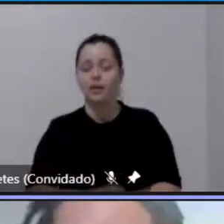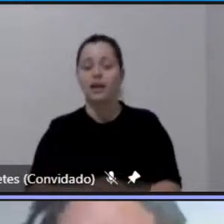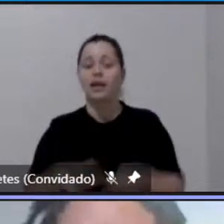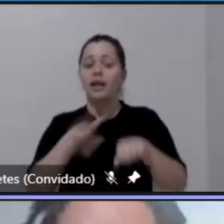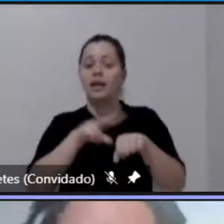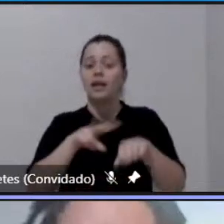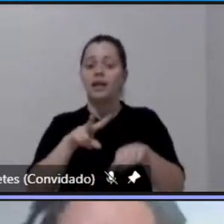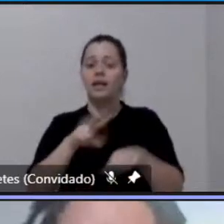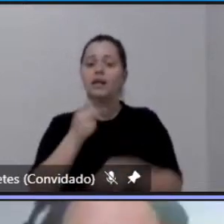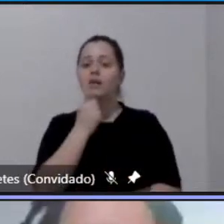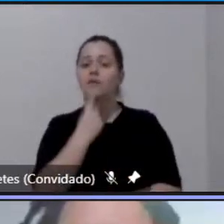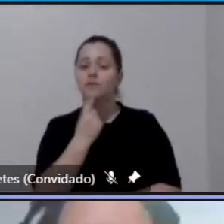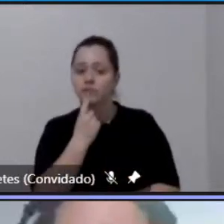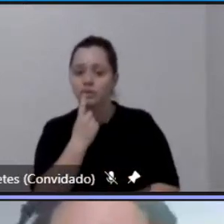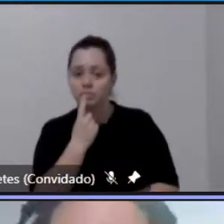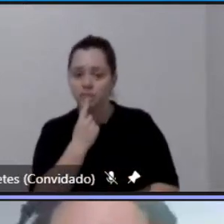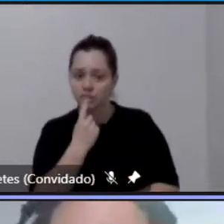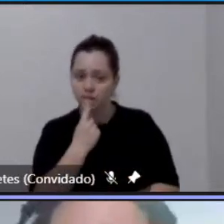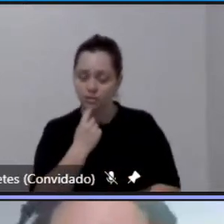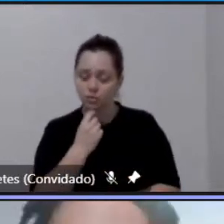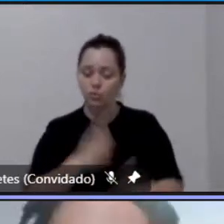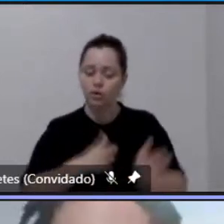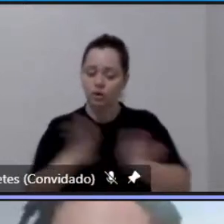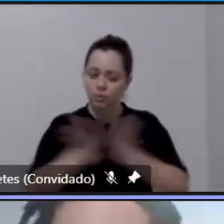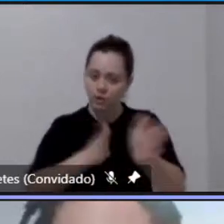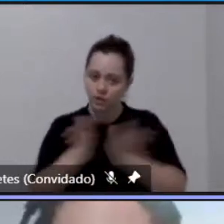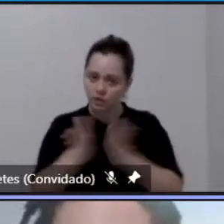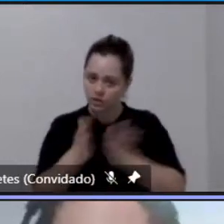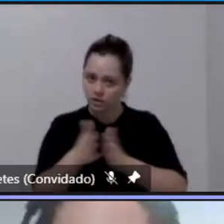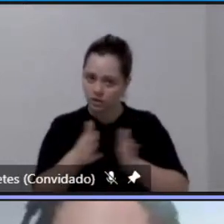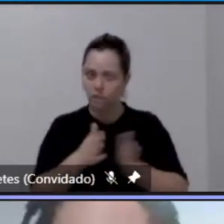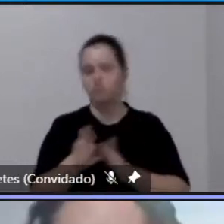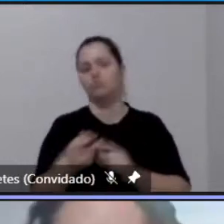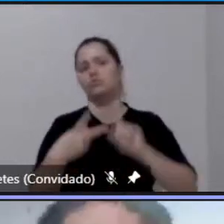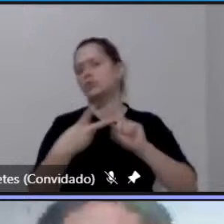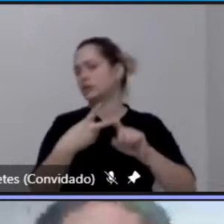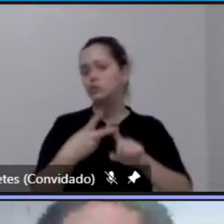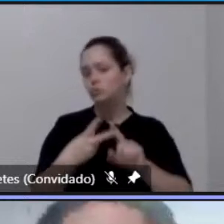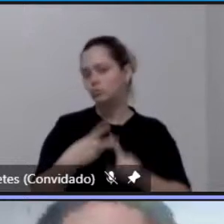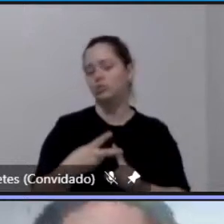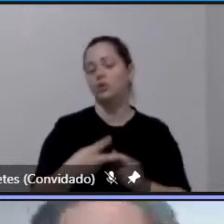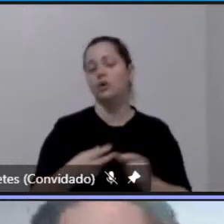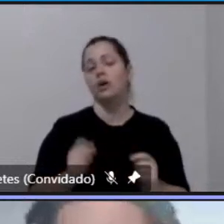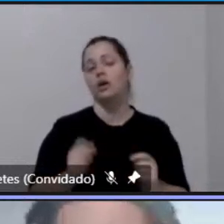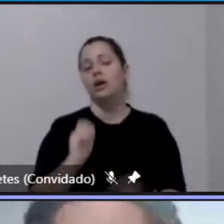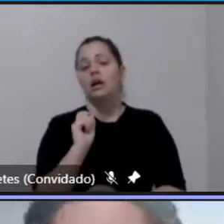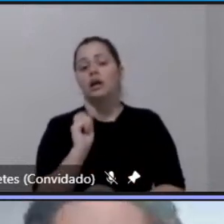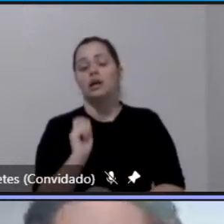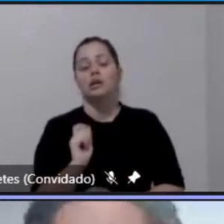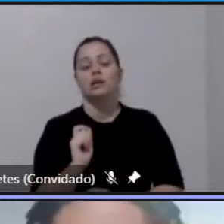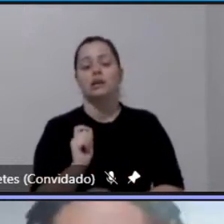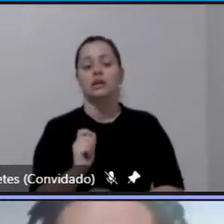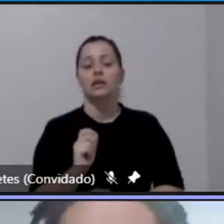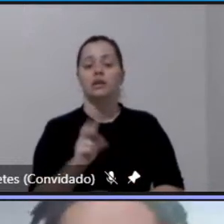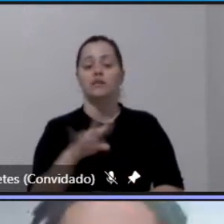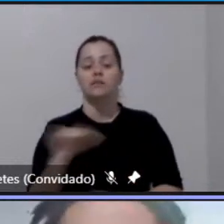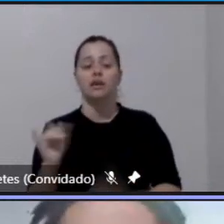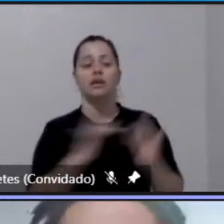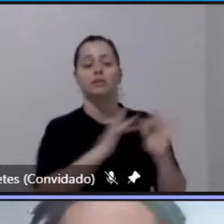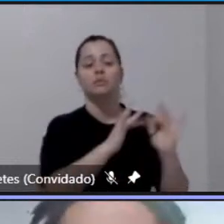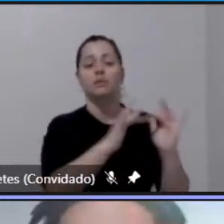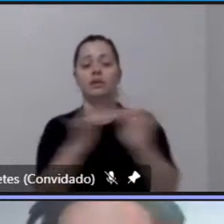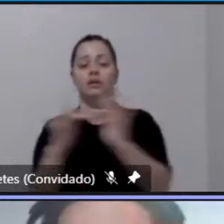fluxos secundários esse sim eles já há essa essa essa ligação